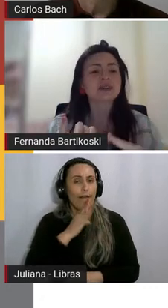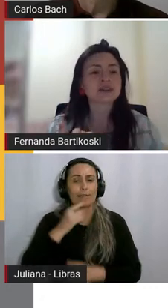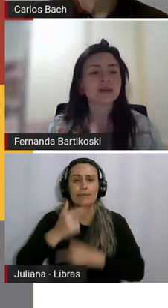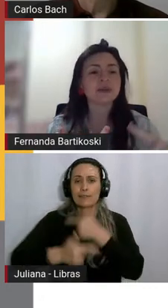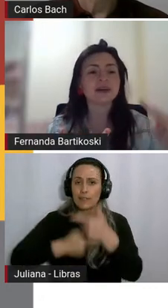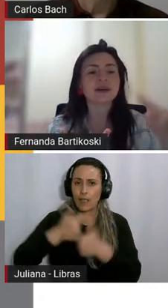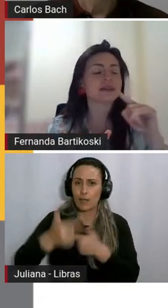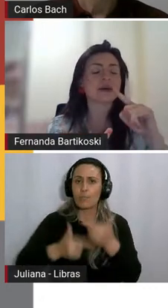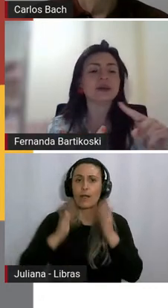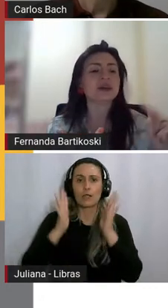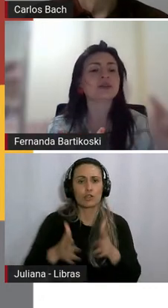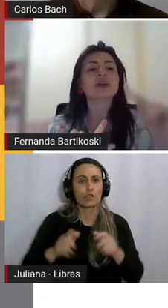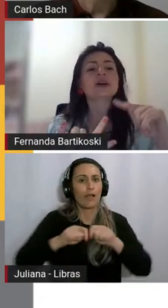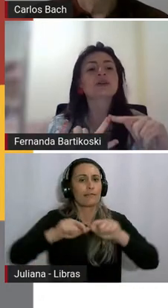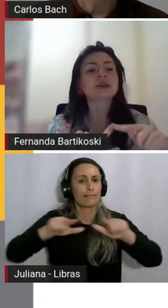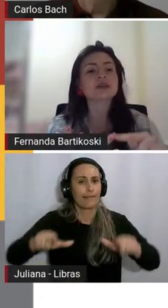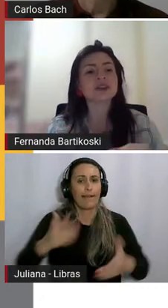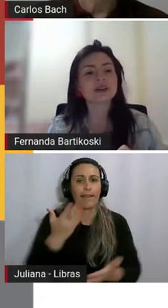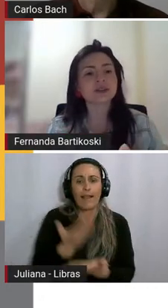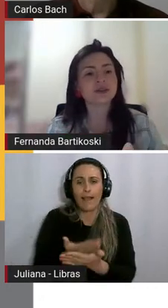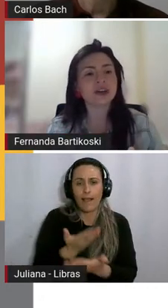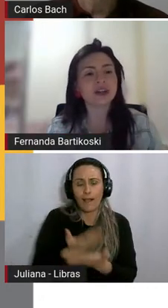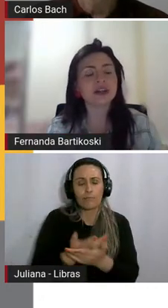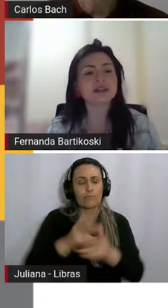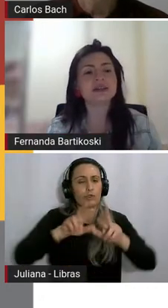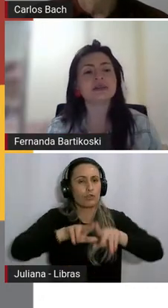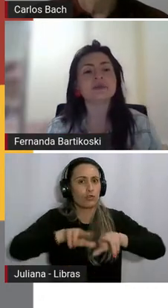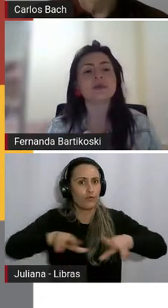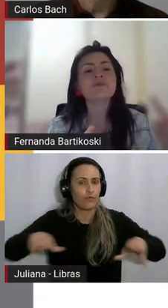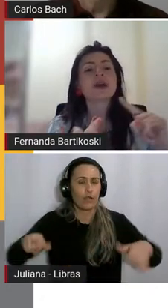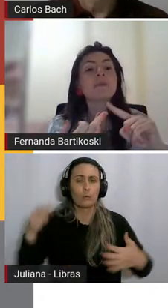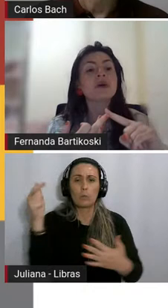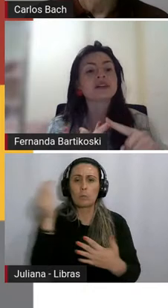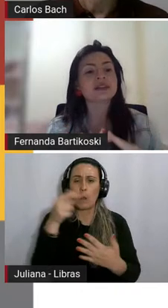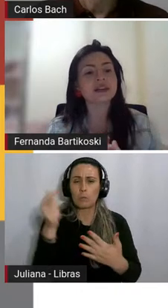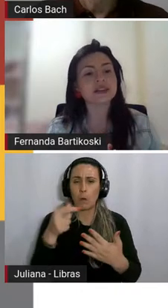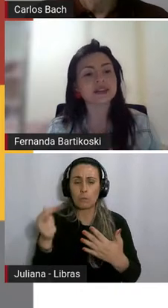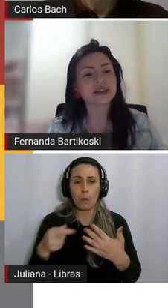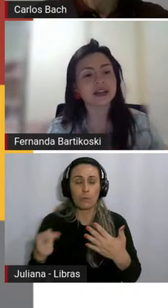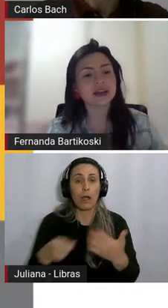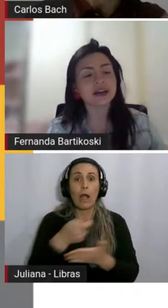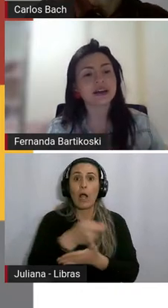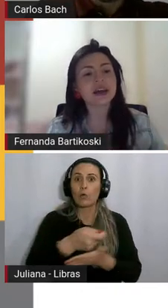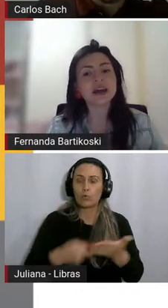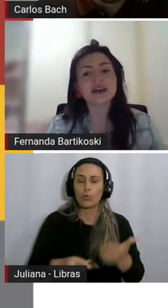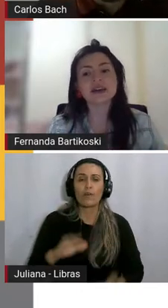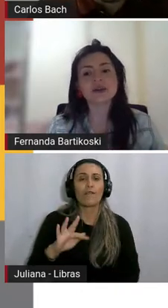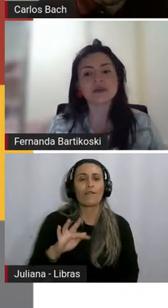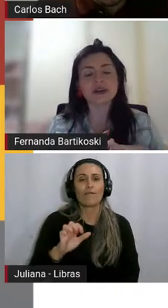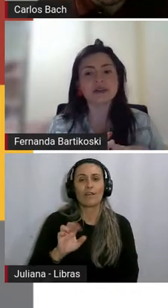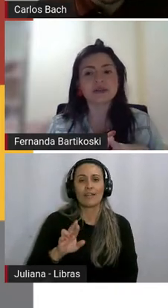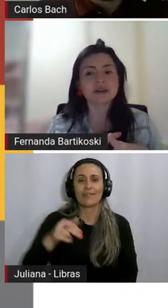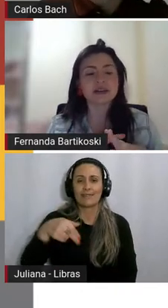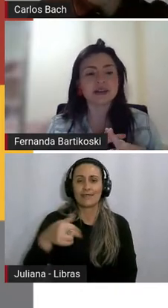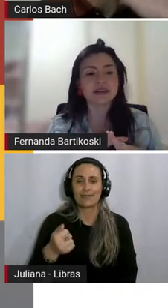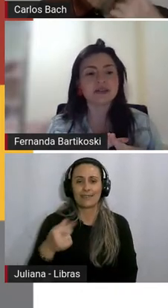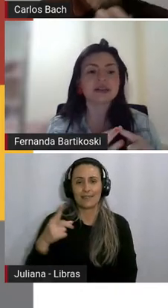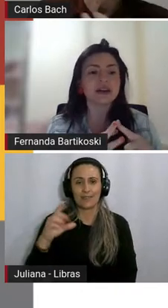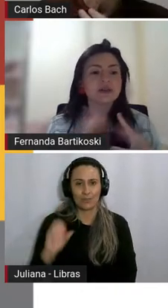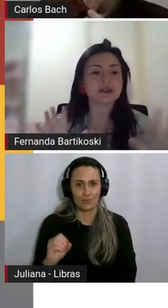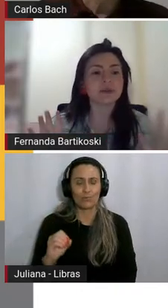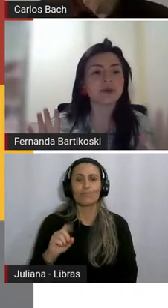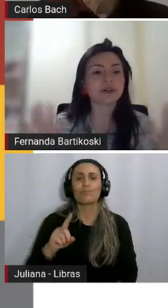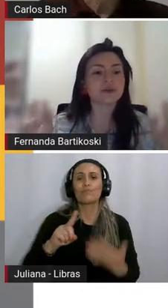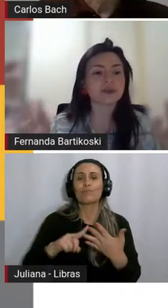Fernando Sabino, Luiz Fernando Veríssimo, Moacir Esclier, e eu, eu, assim,